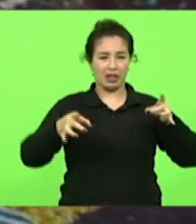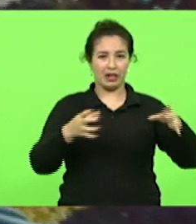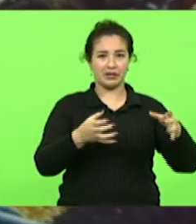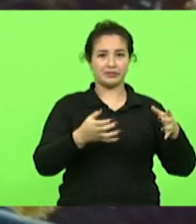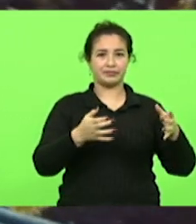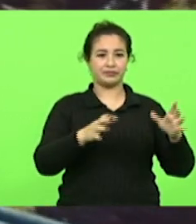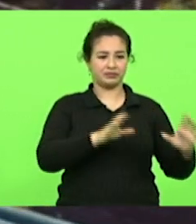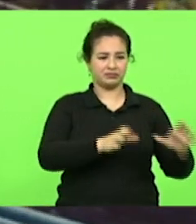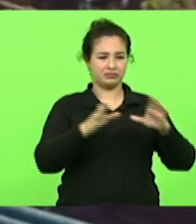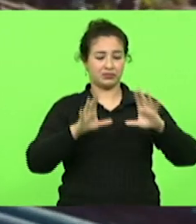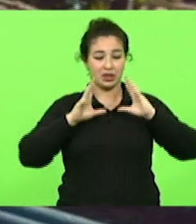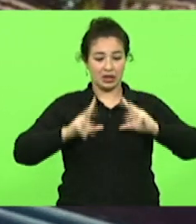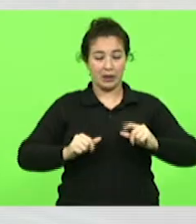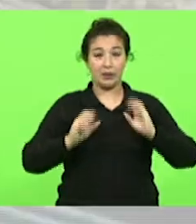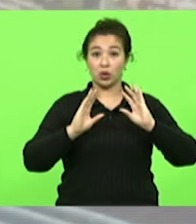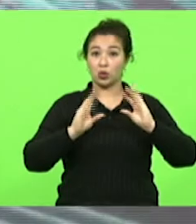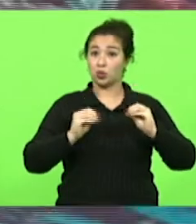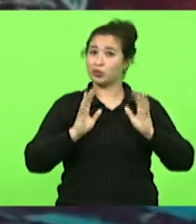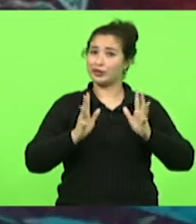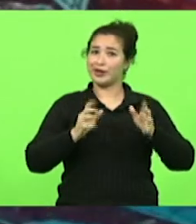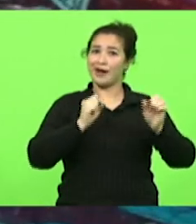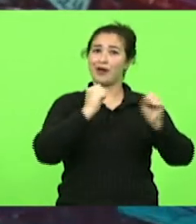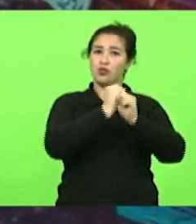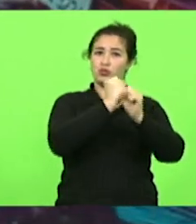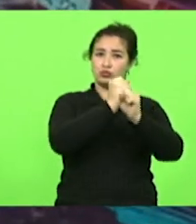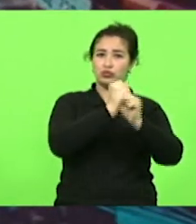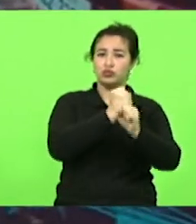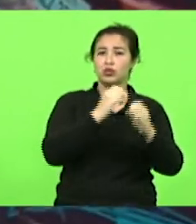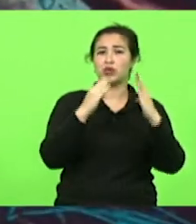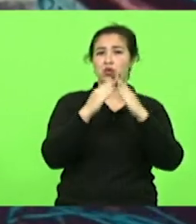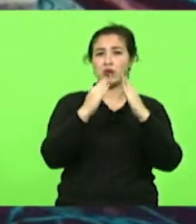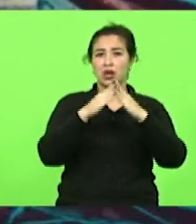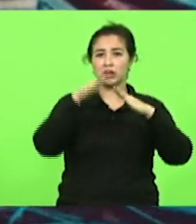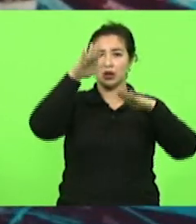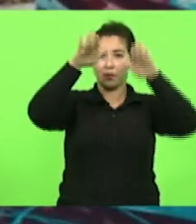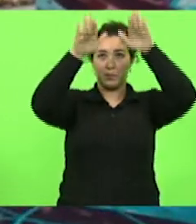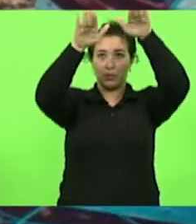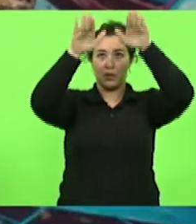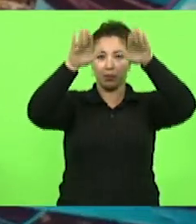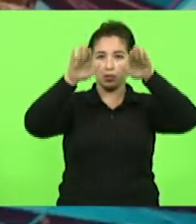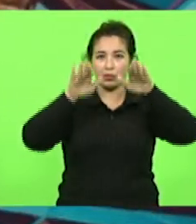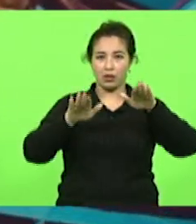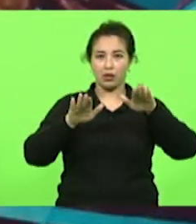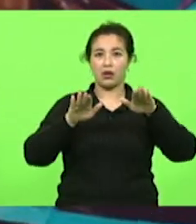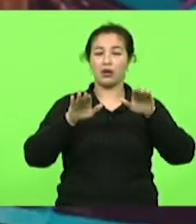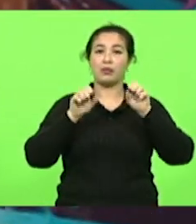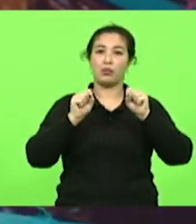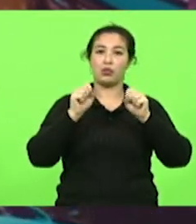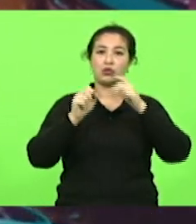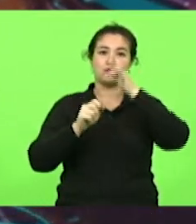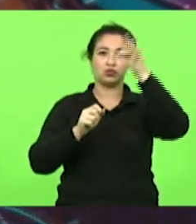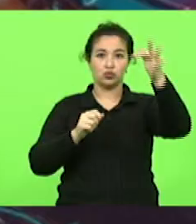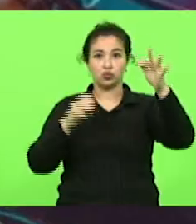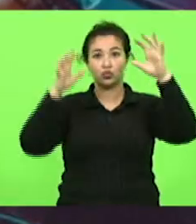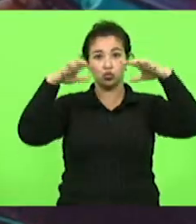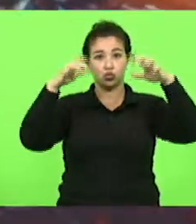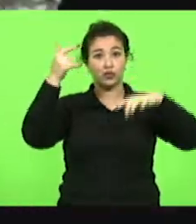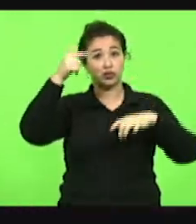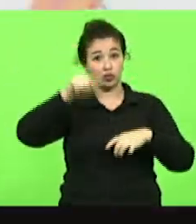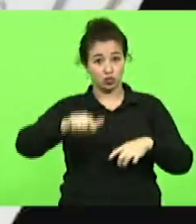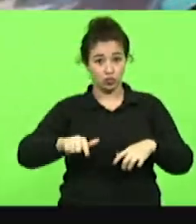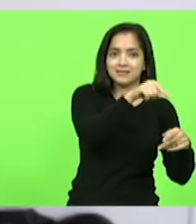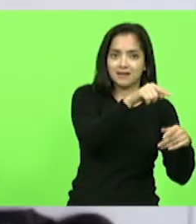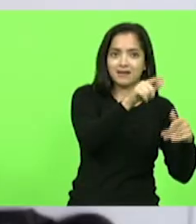construindo, já repondo o telhado das casas para que quando chegasse a próxima chuva tudo já estivesse